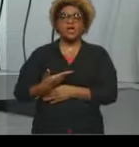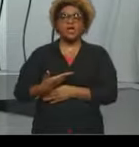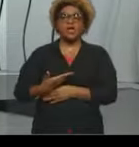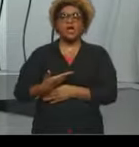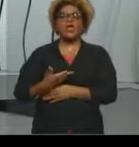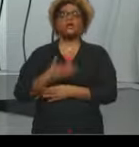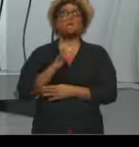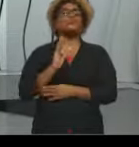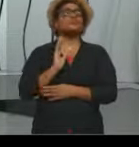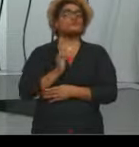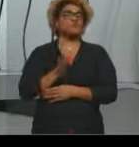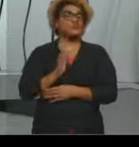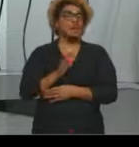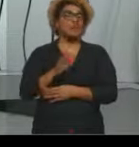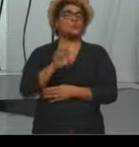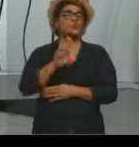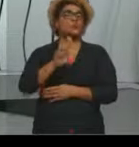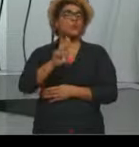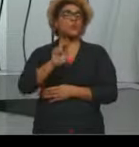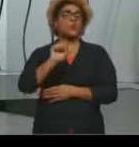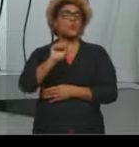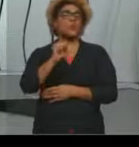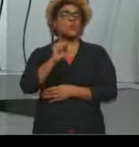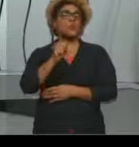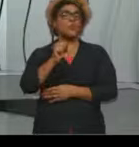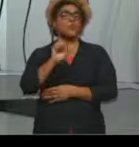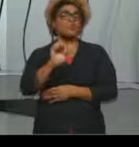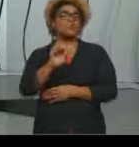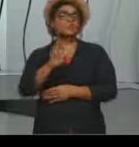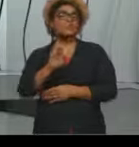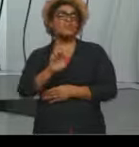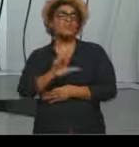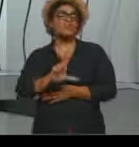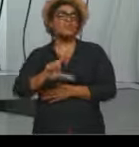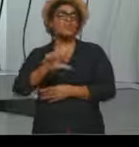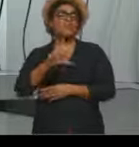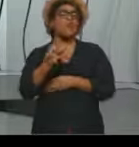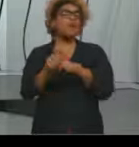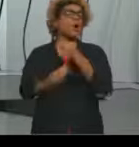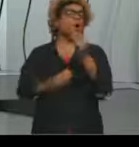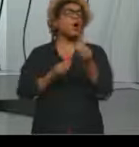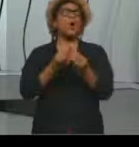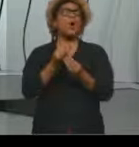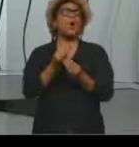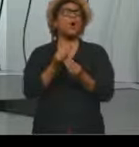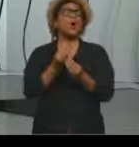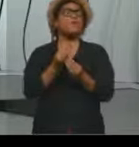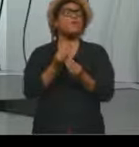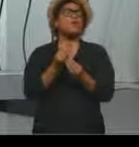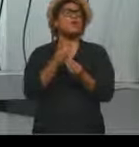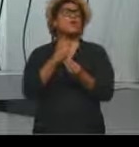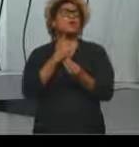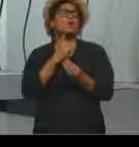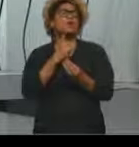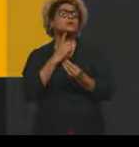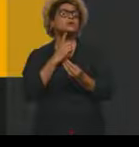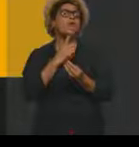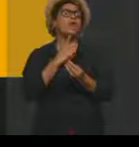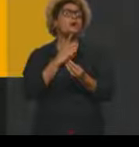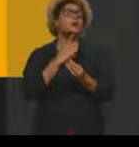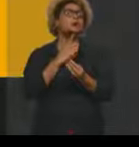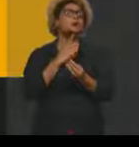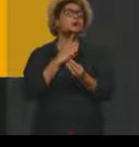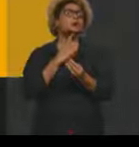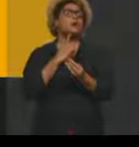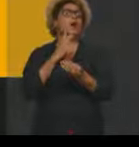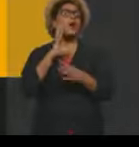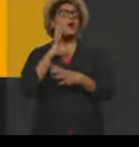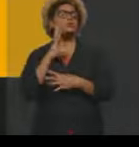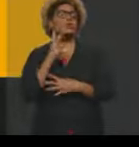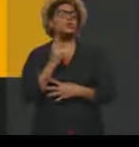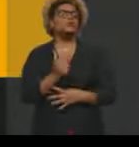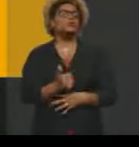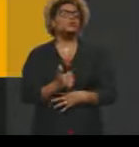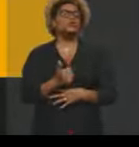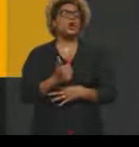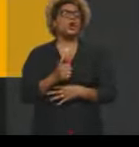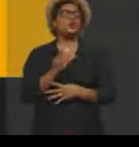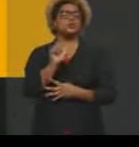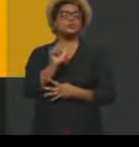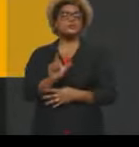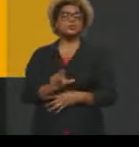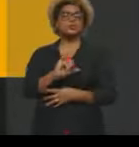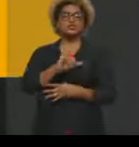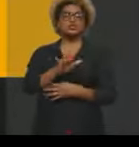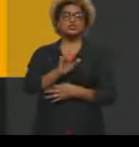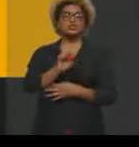aulas sobre isso, né, como que ele adota medidas do pensador John Keynes que vai falar sobre essa intervenção do Estado, né,